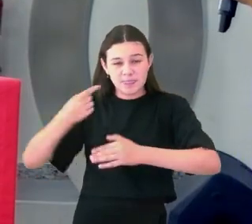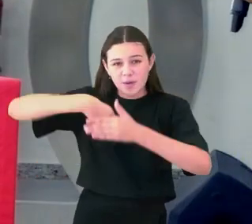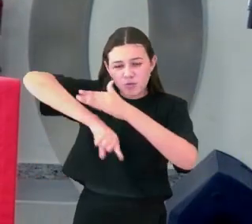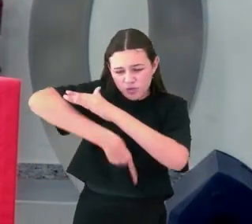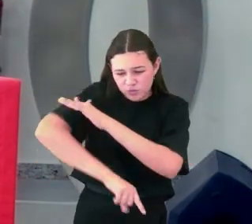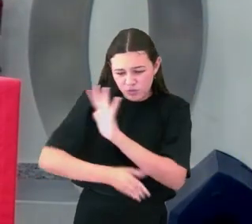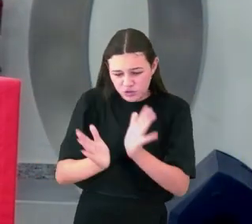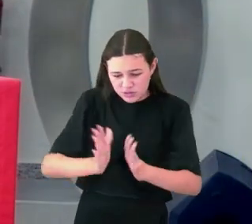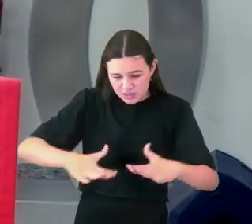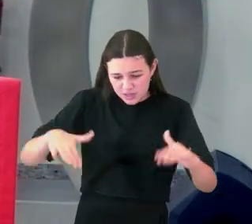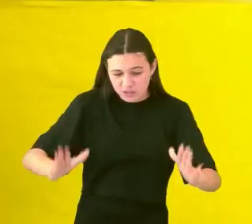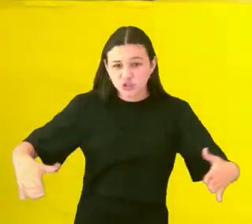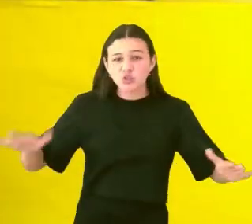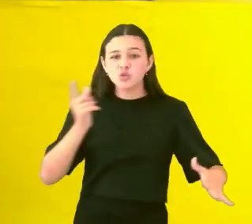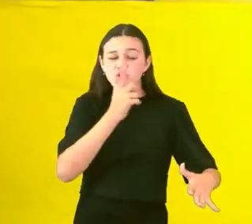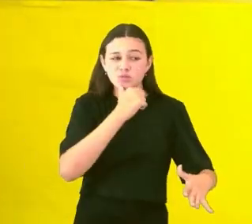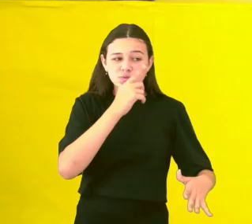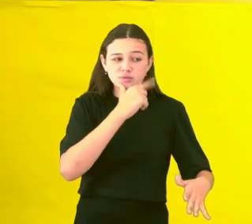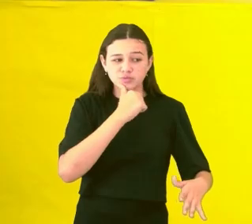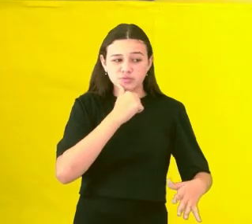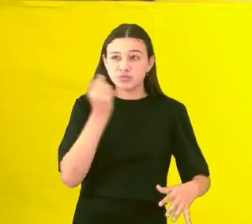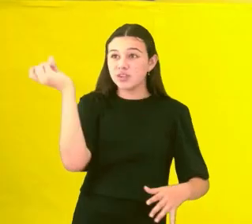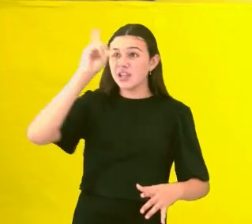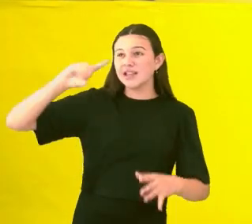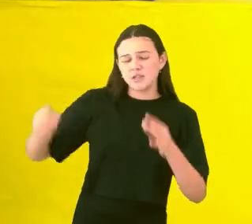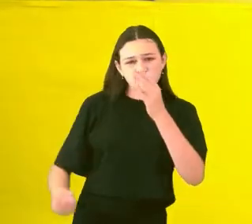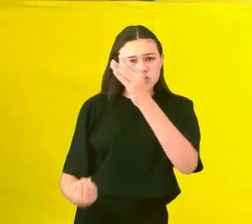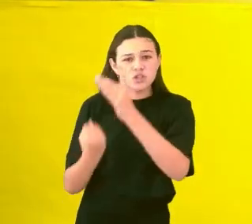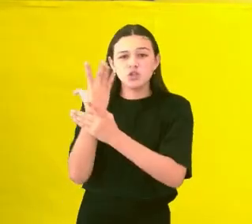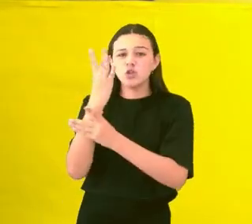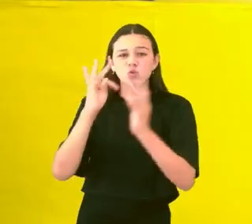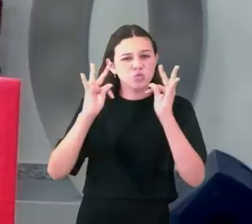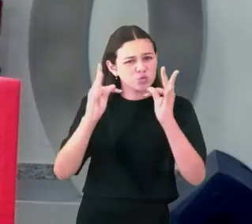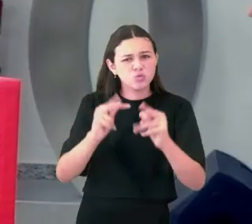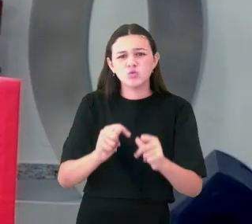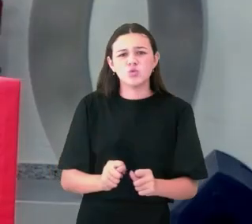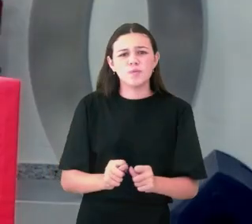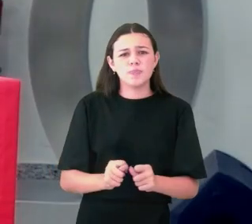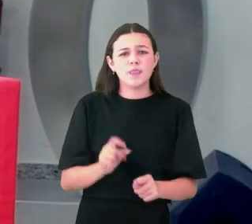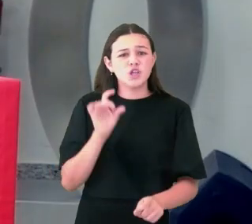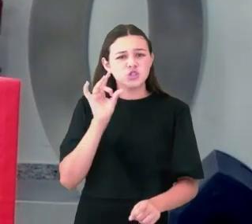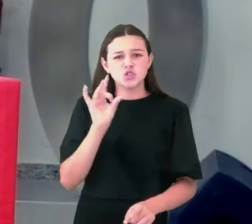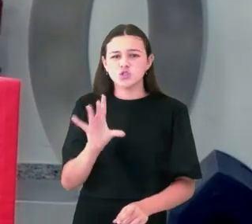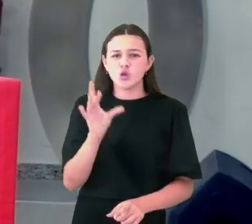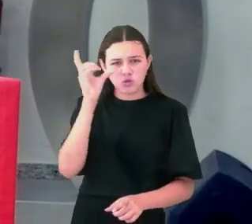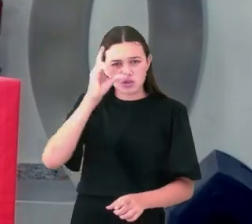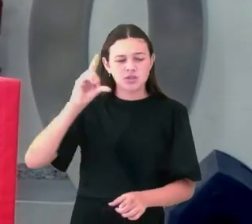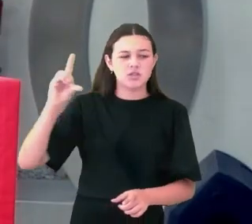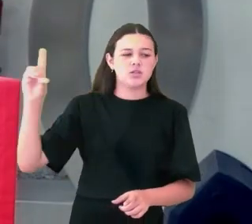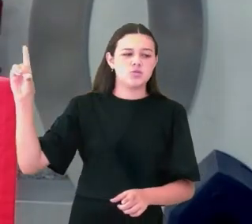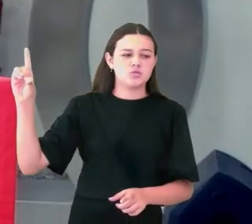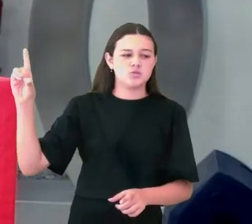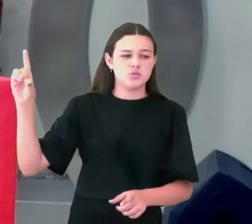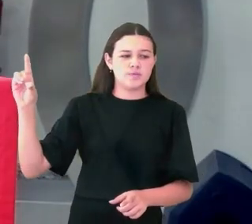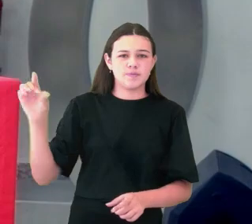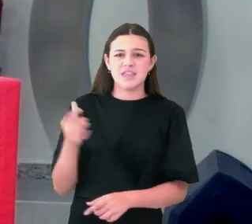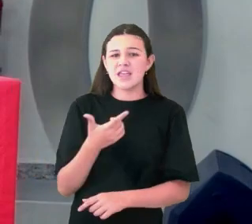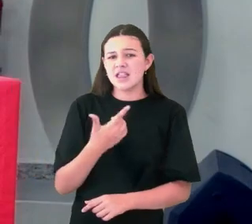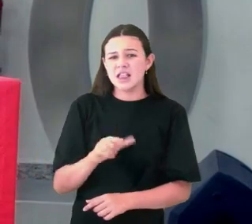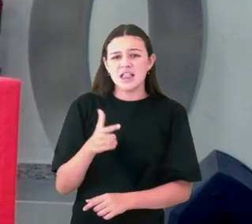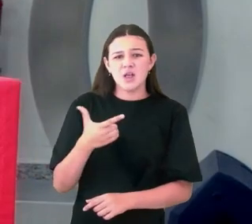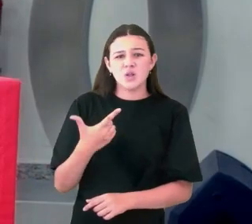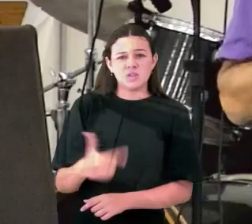estabeleceu todos os verbos que Ele usou. Somente Deus, não há nenhum outro. É por isso que muito mais do que